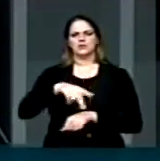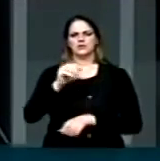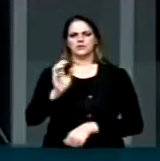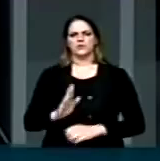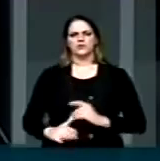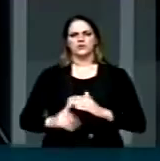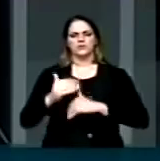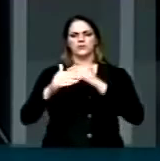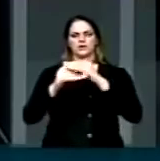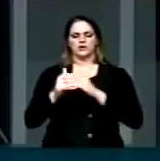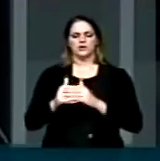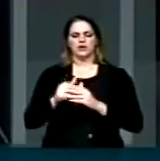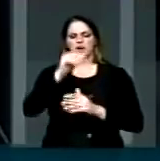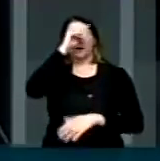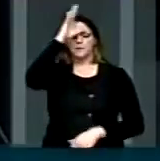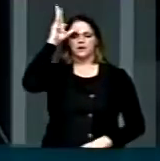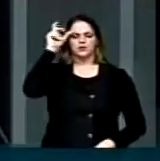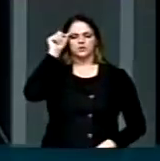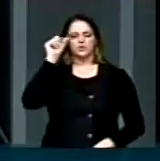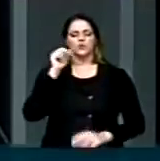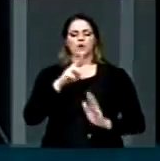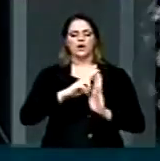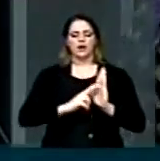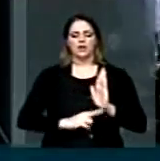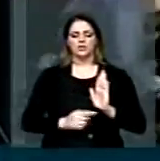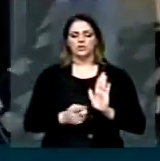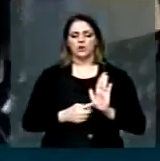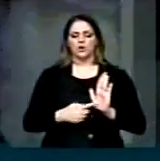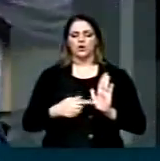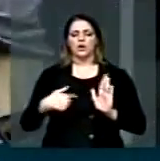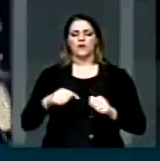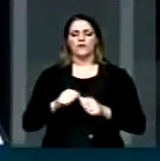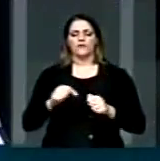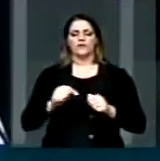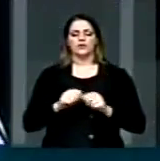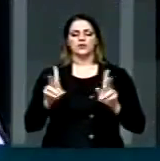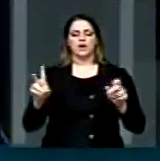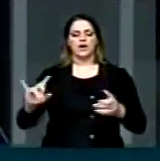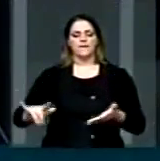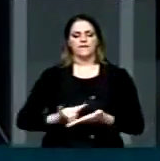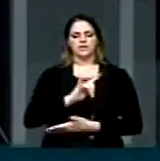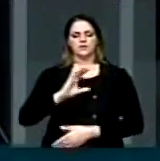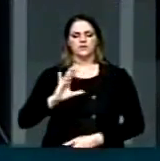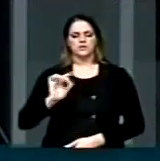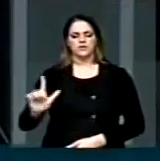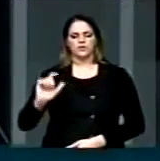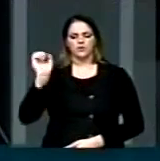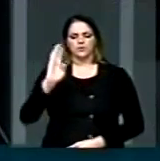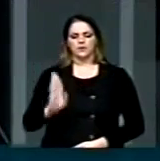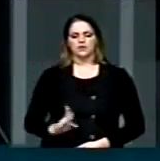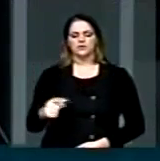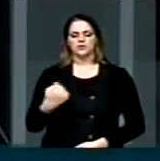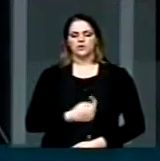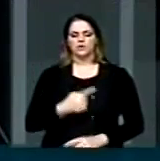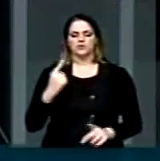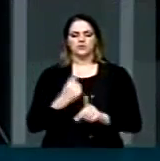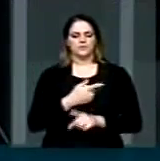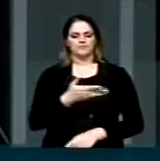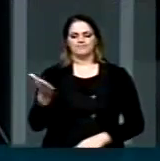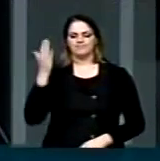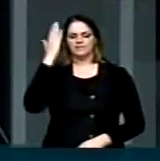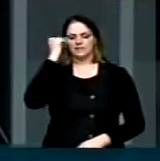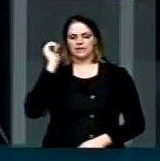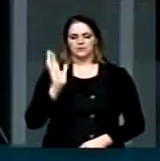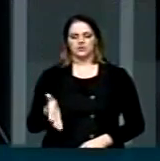de Desenvolvimento e da Amazônia o relatório que fiz sobre a aviação civil no Brasil. E a gente constatou aquilo que todos os senhores já